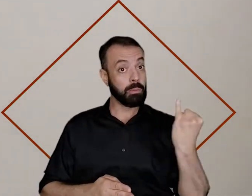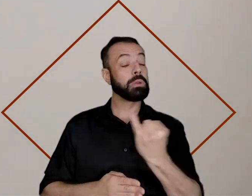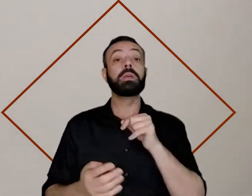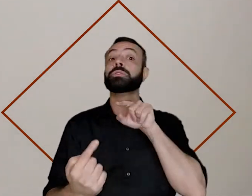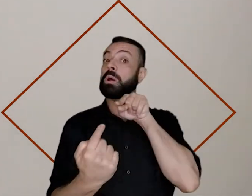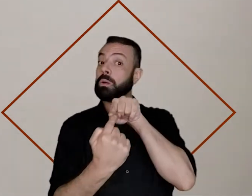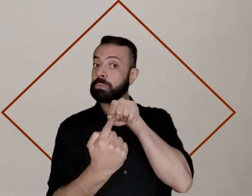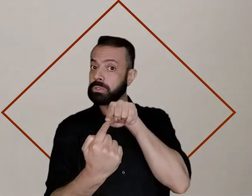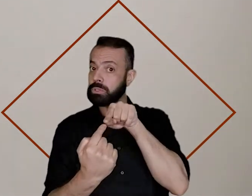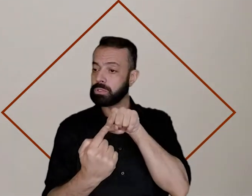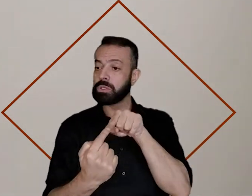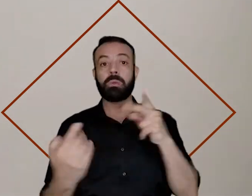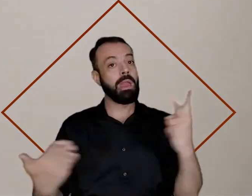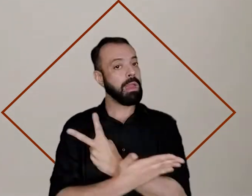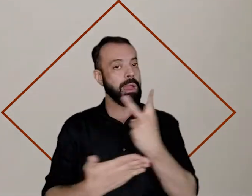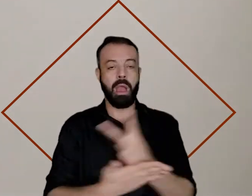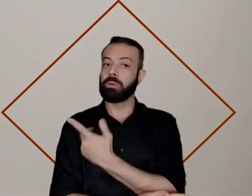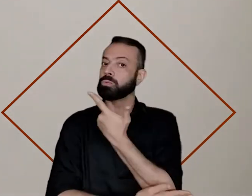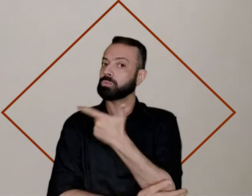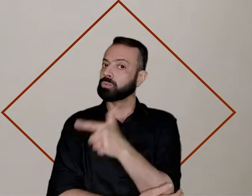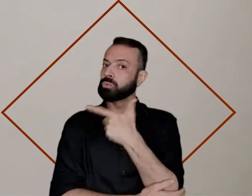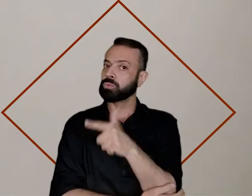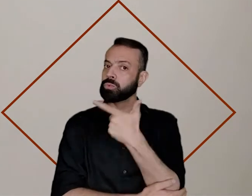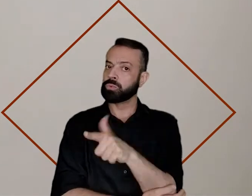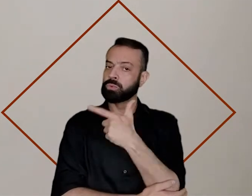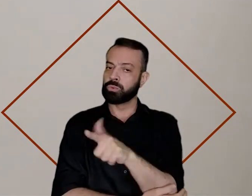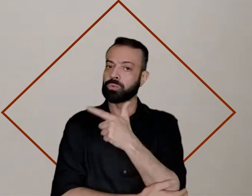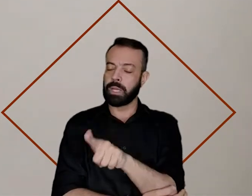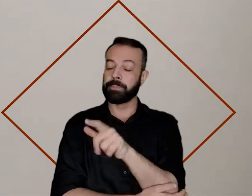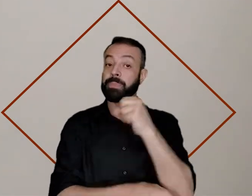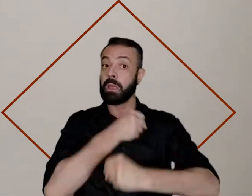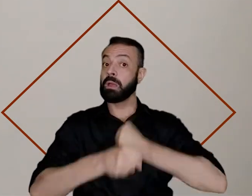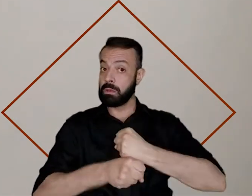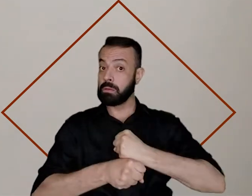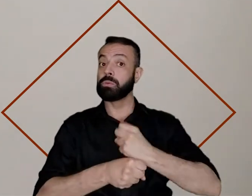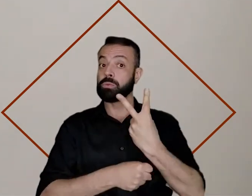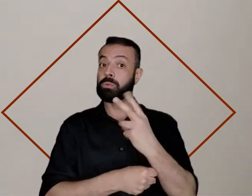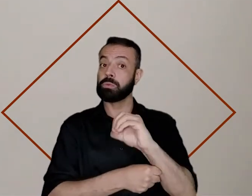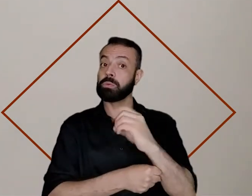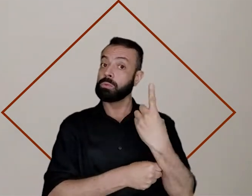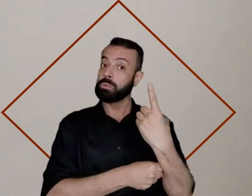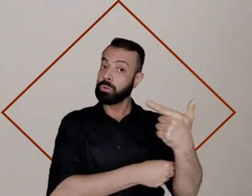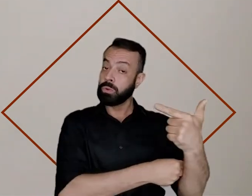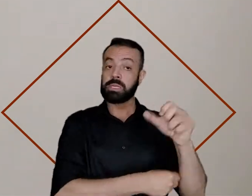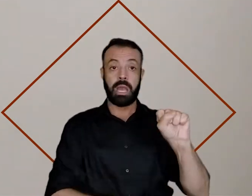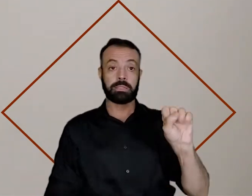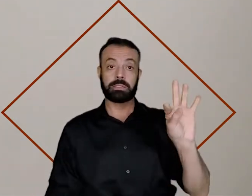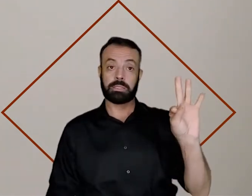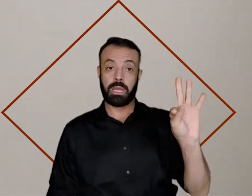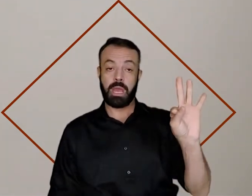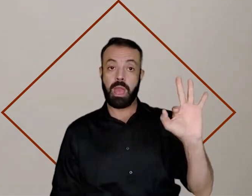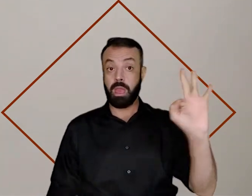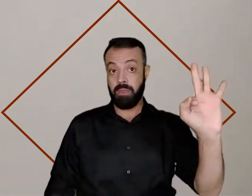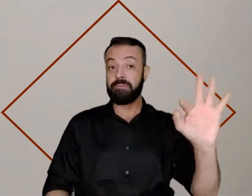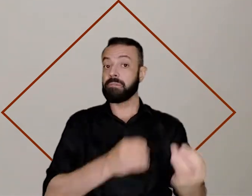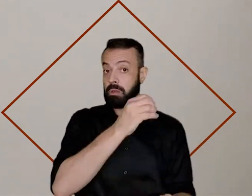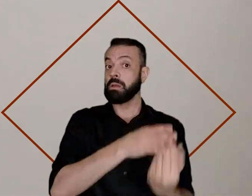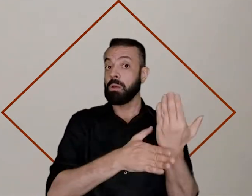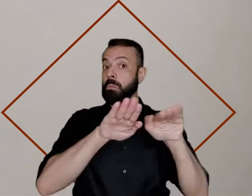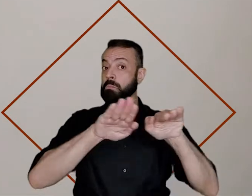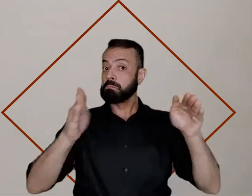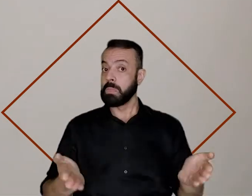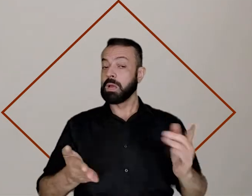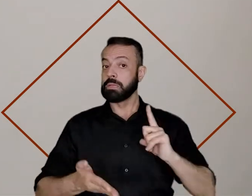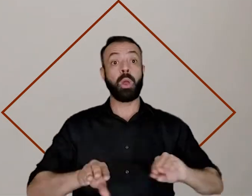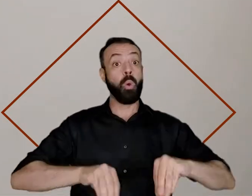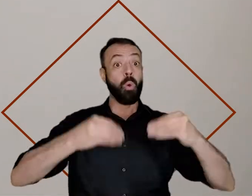cotas. As bancas de heteroidentificação são ferramentas essenciais para que não existam fraudes. Elas